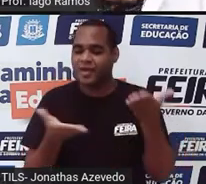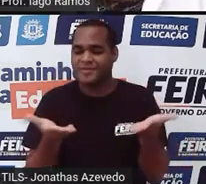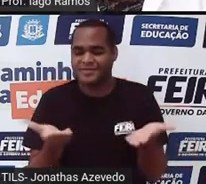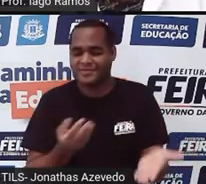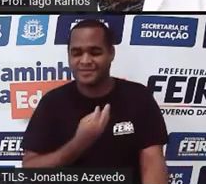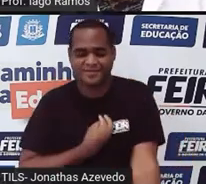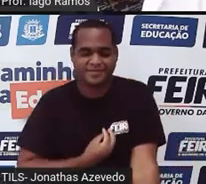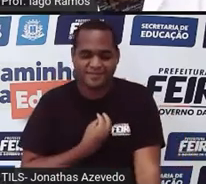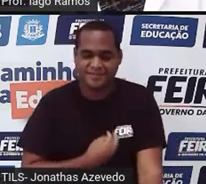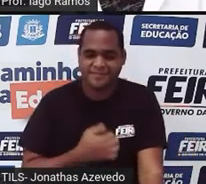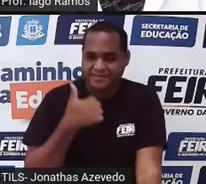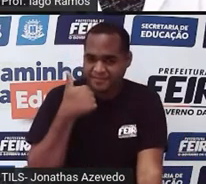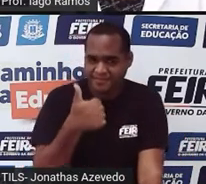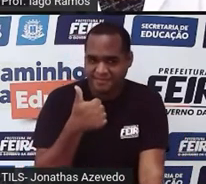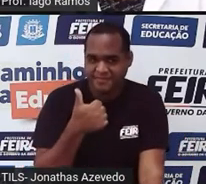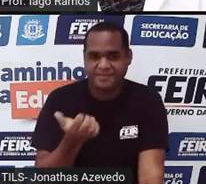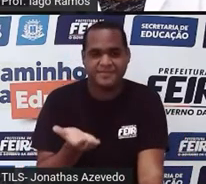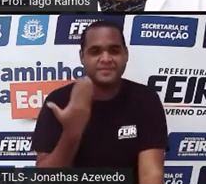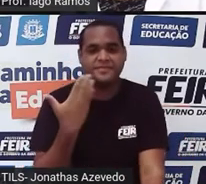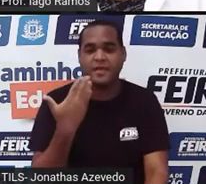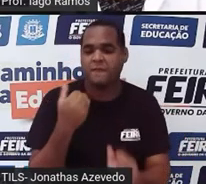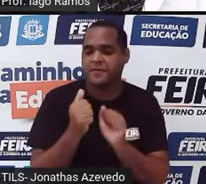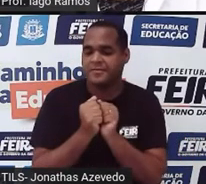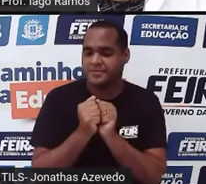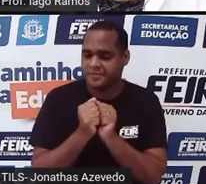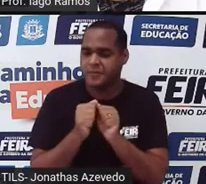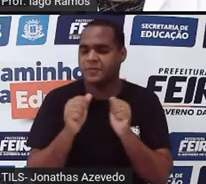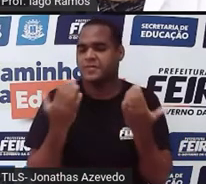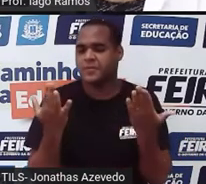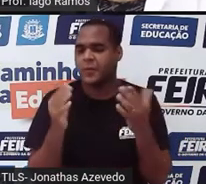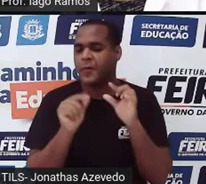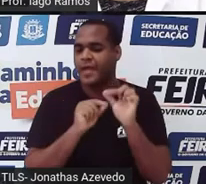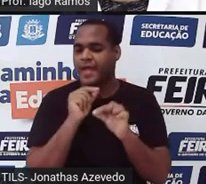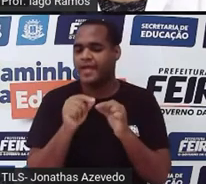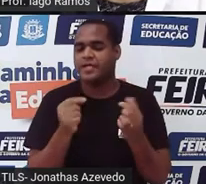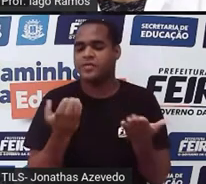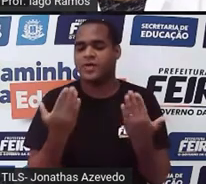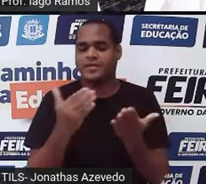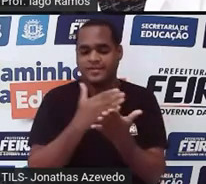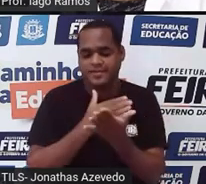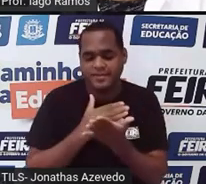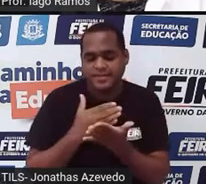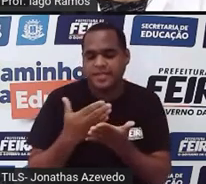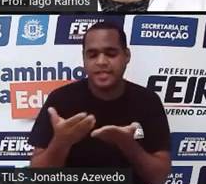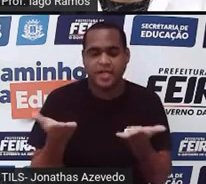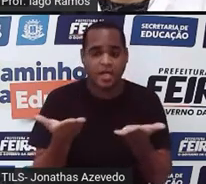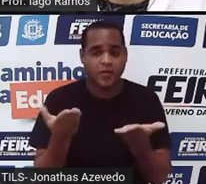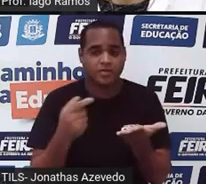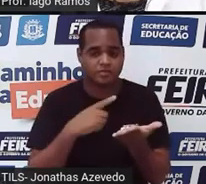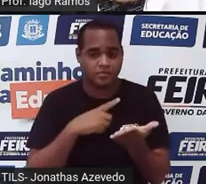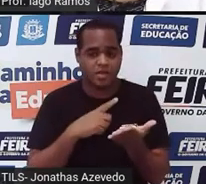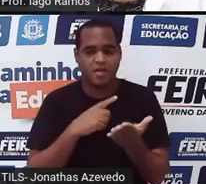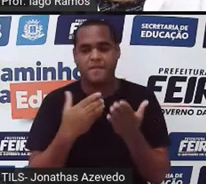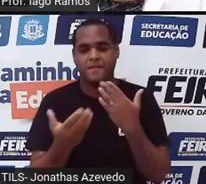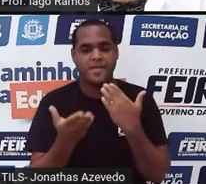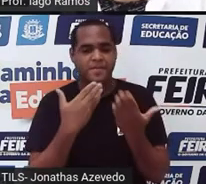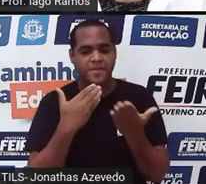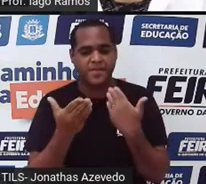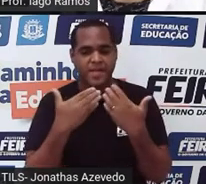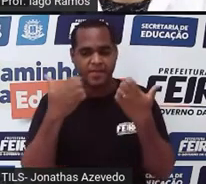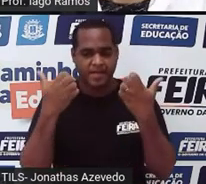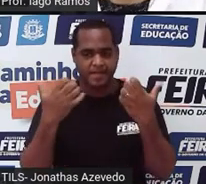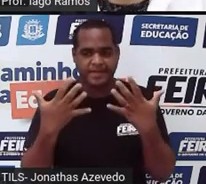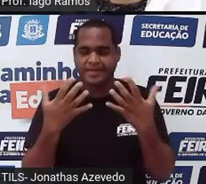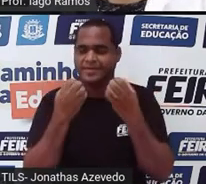Beleza? Então vamos lá juntos. A gente vai agora, a partir de agora, bater esse papo, tá? Esse